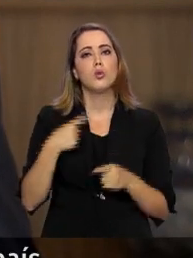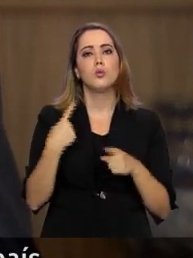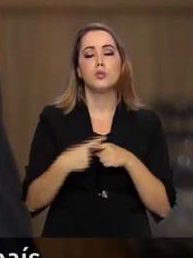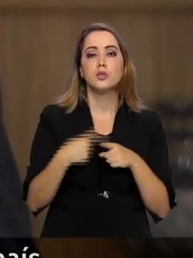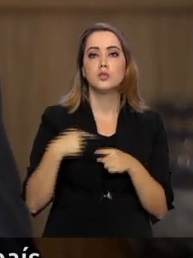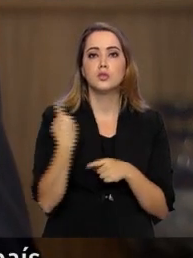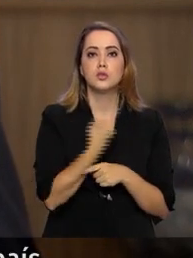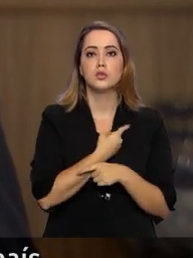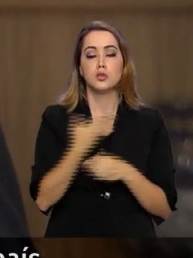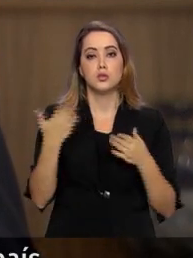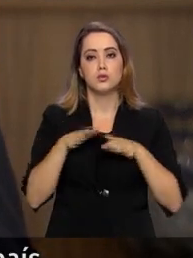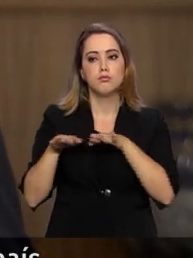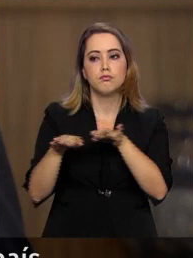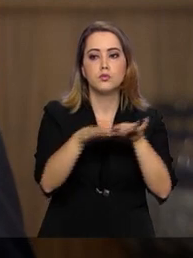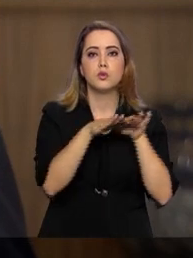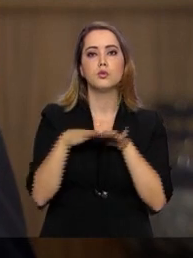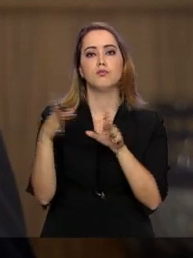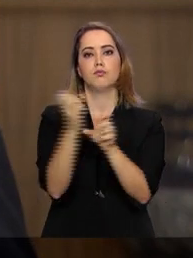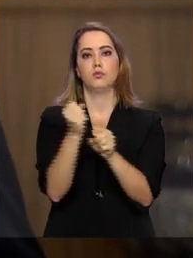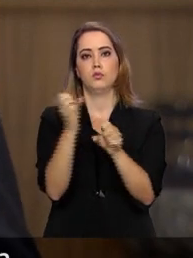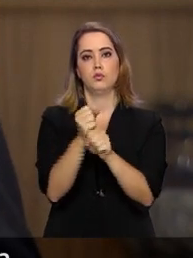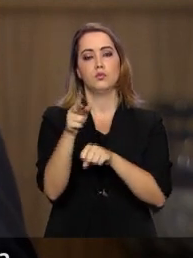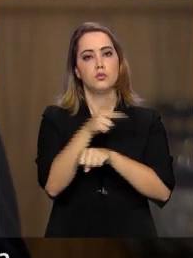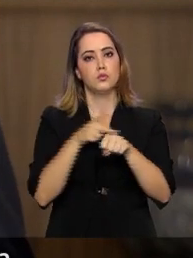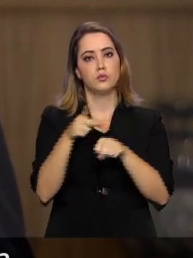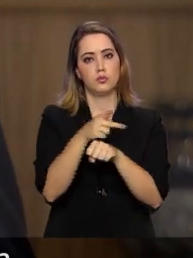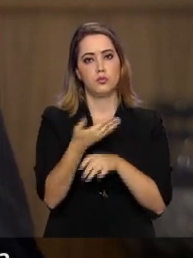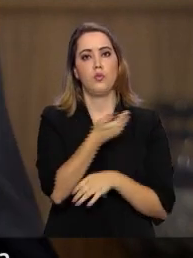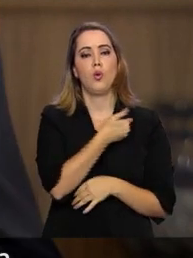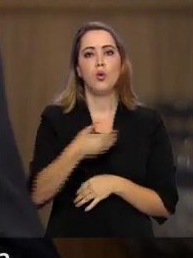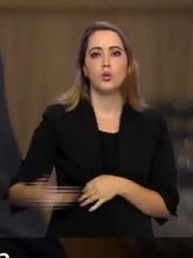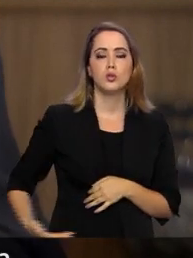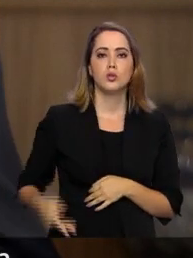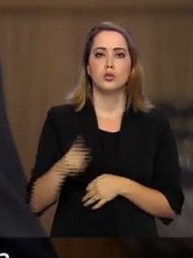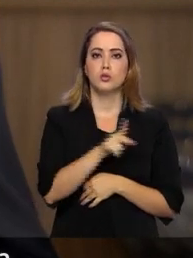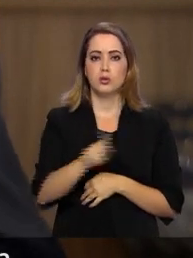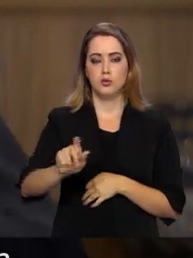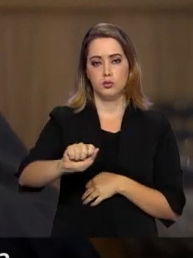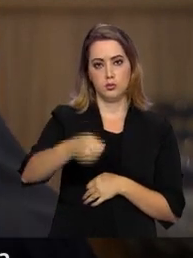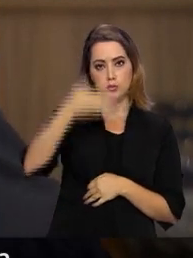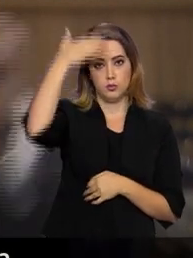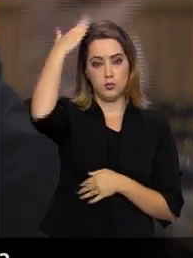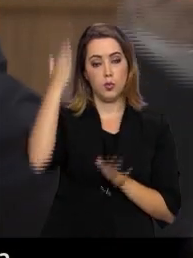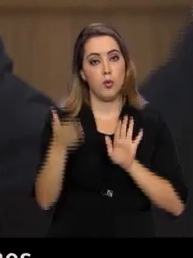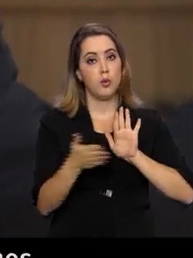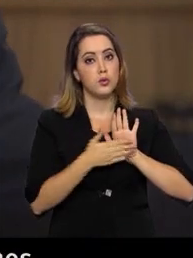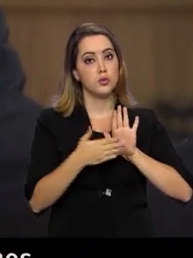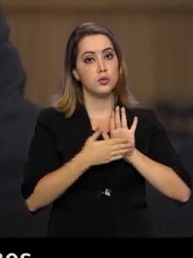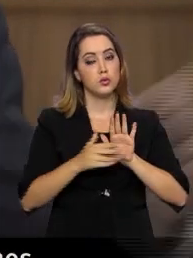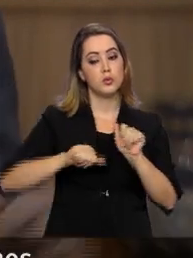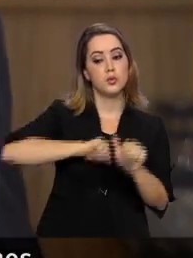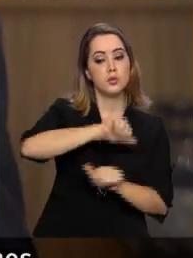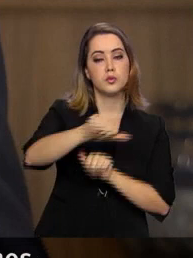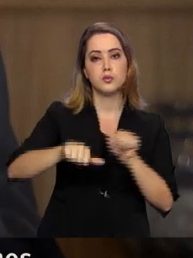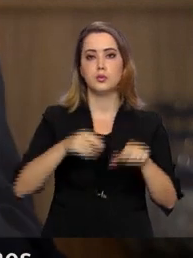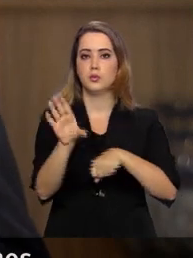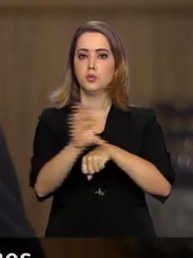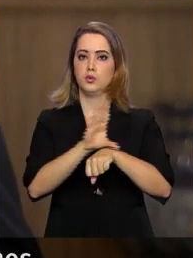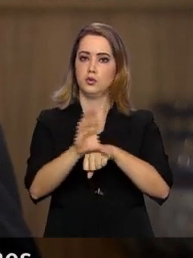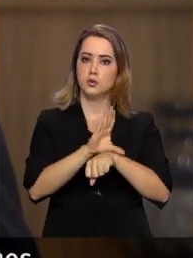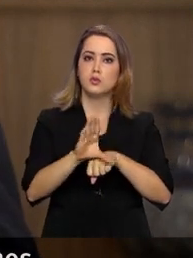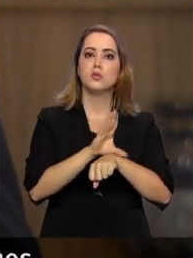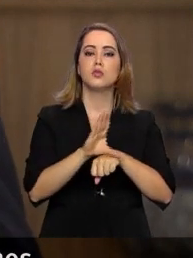o equilíbrio das contas do país. O governo Temer enviou uma proposta para mudar a Constituição